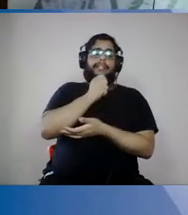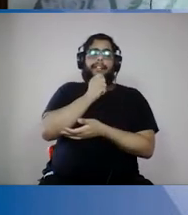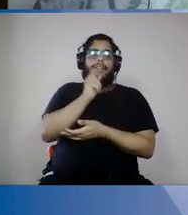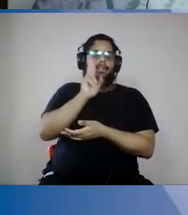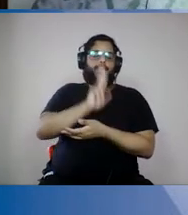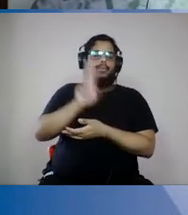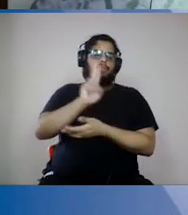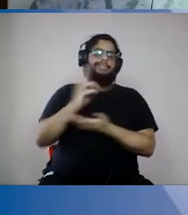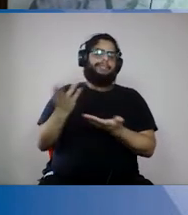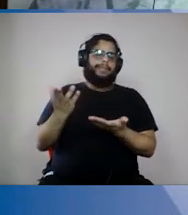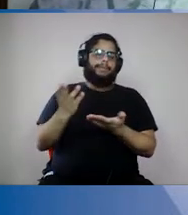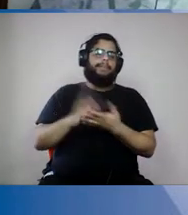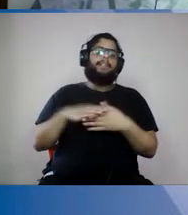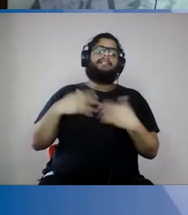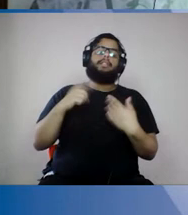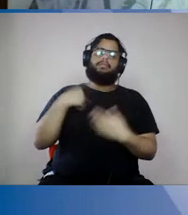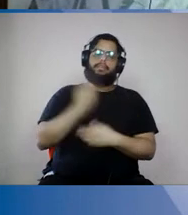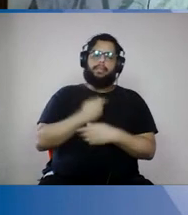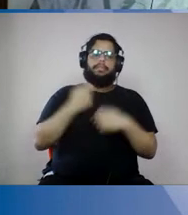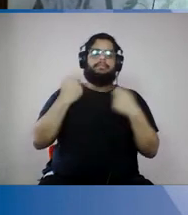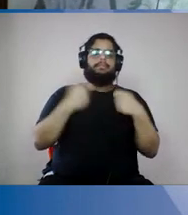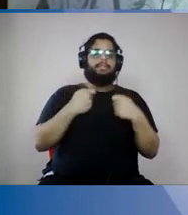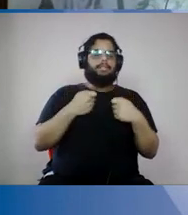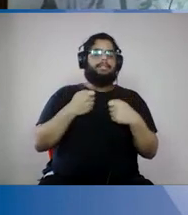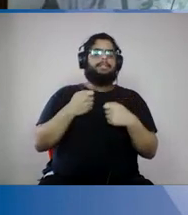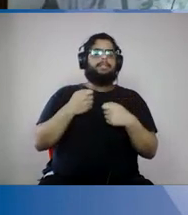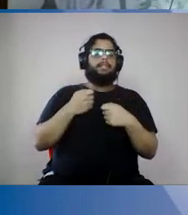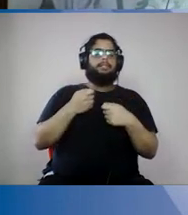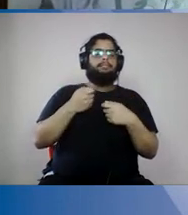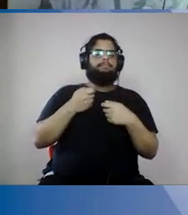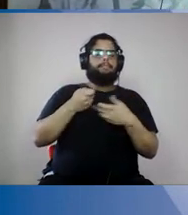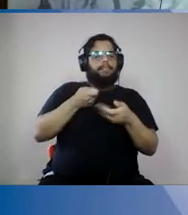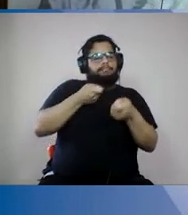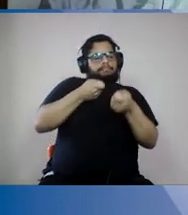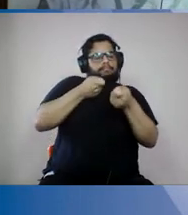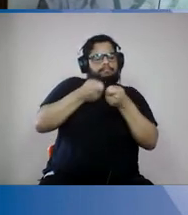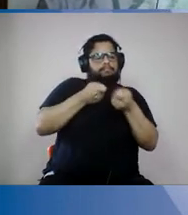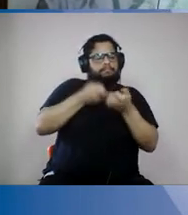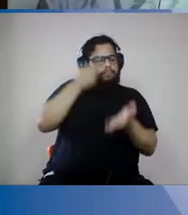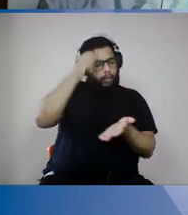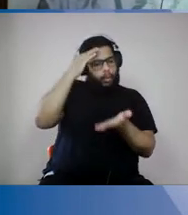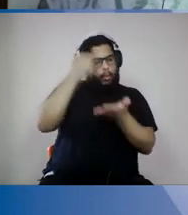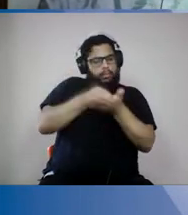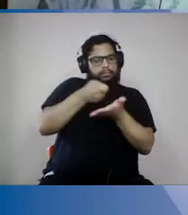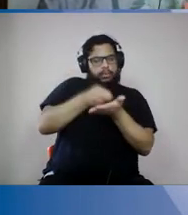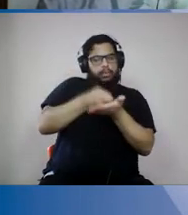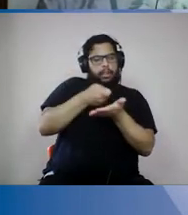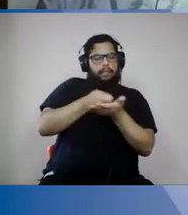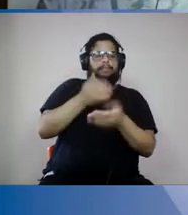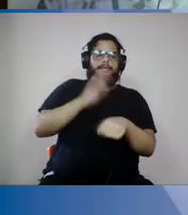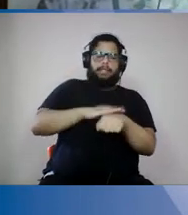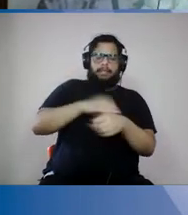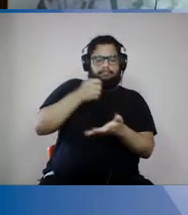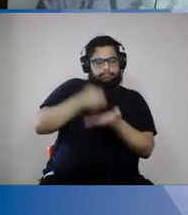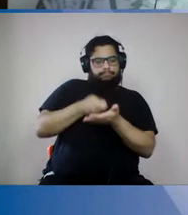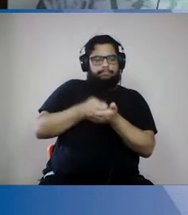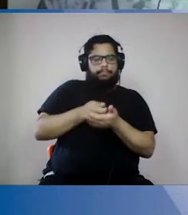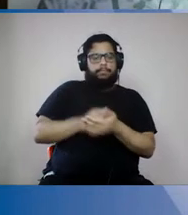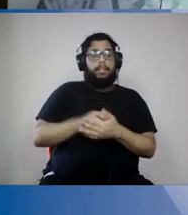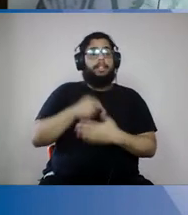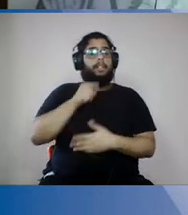implantadas e por isso, então, a gente precisa fazer esse investimento. Então, é seguinte, esse trabalho, ele exige governança,